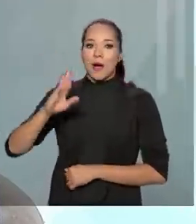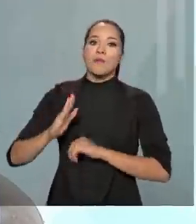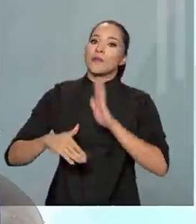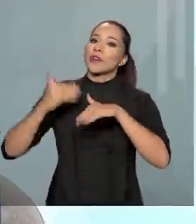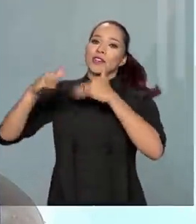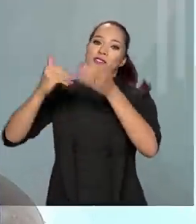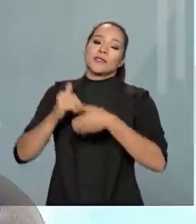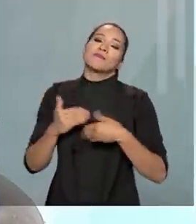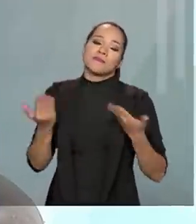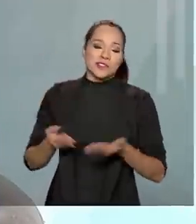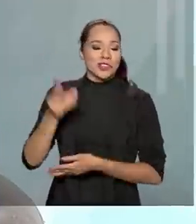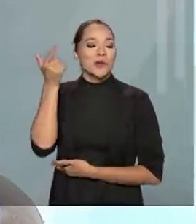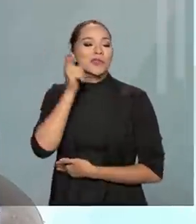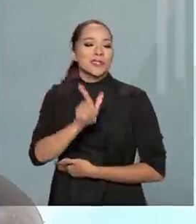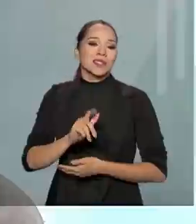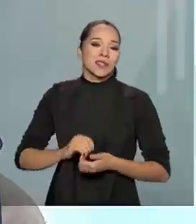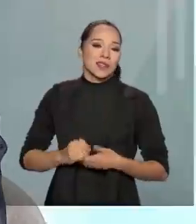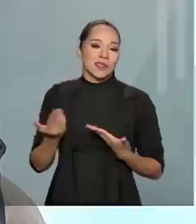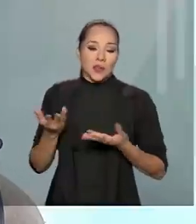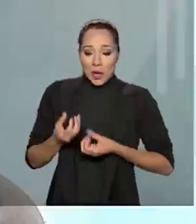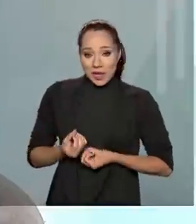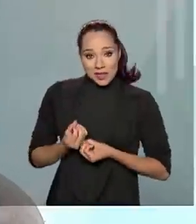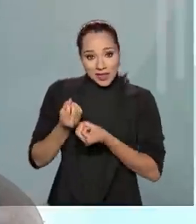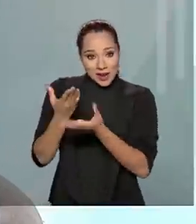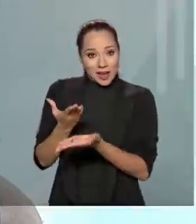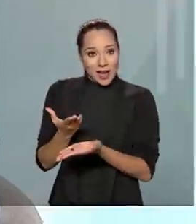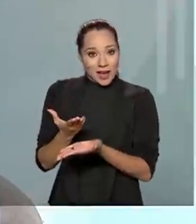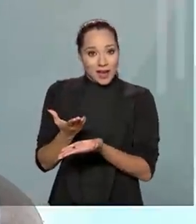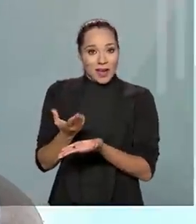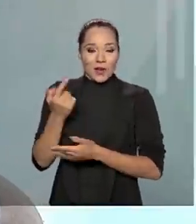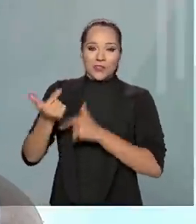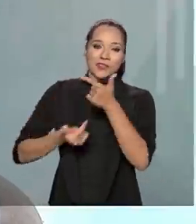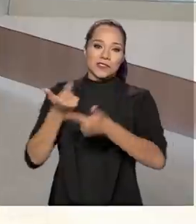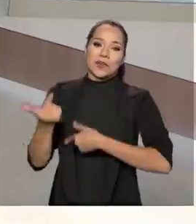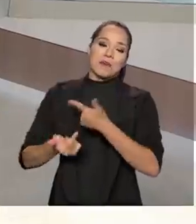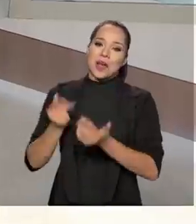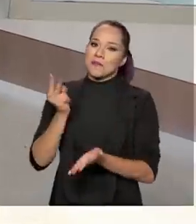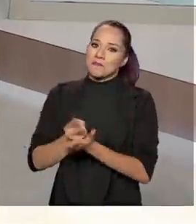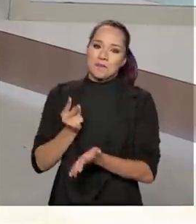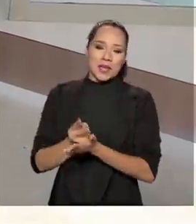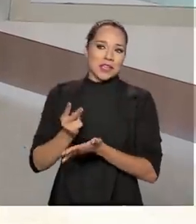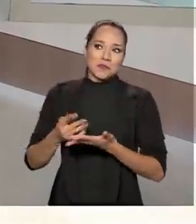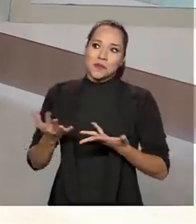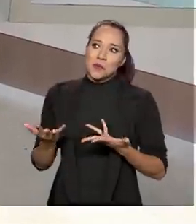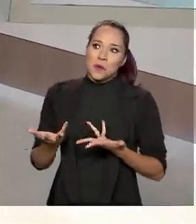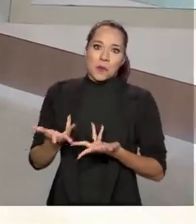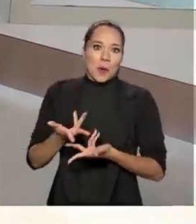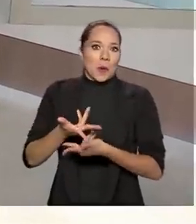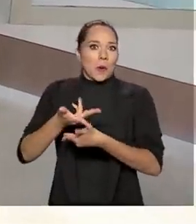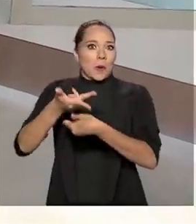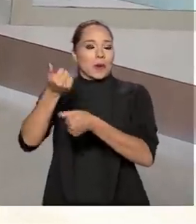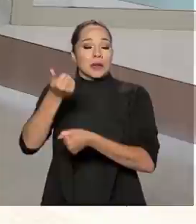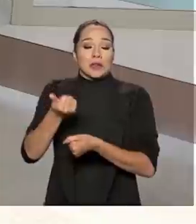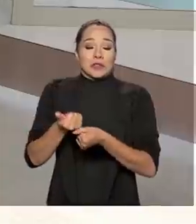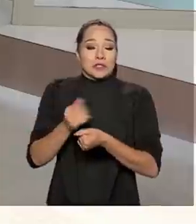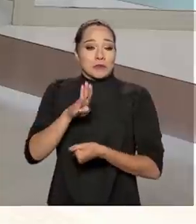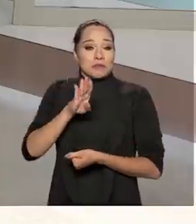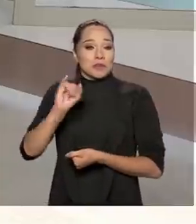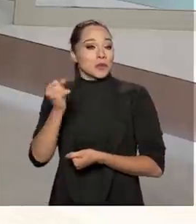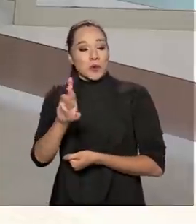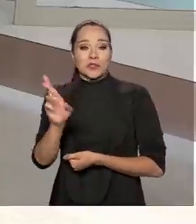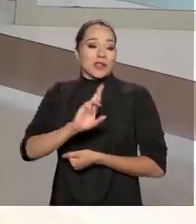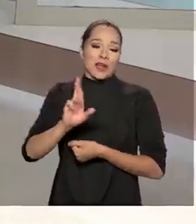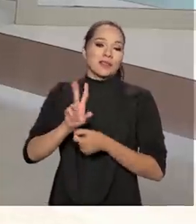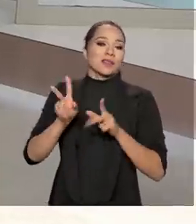E é por isso que a gente está conseguindo entregar o nosso trabalho, mesmo com um incremento significativo de muitos bilhões de reais, como